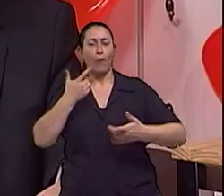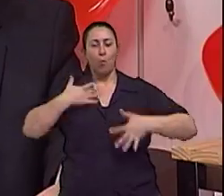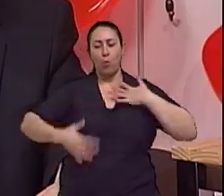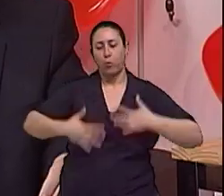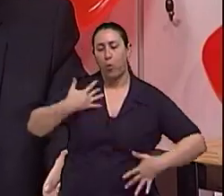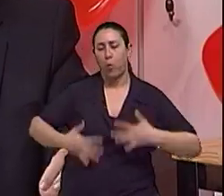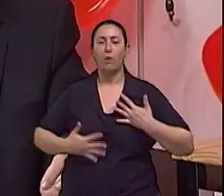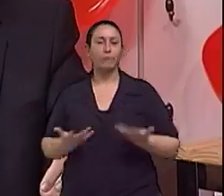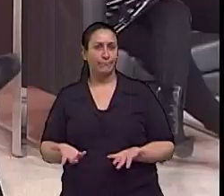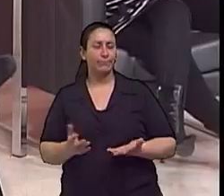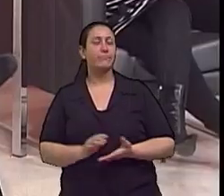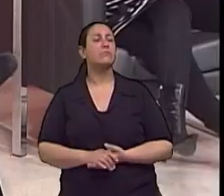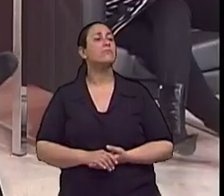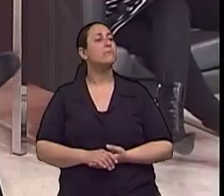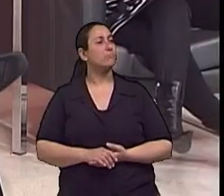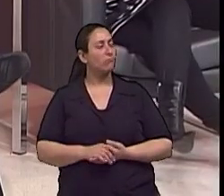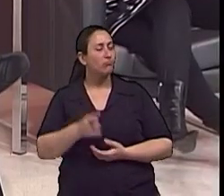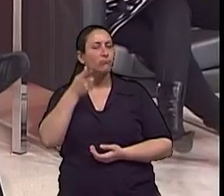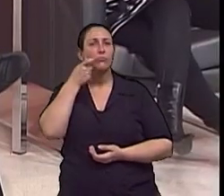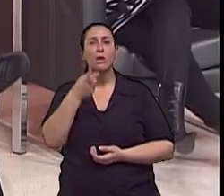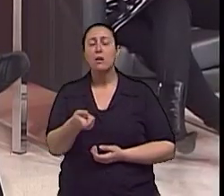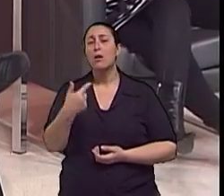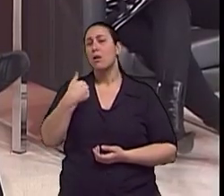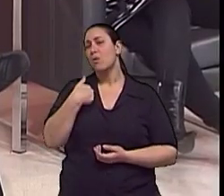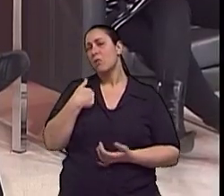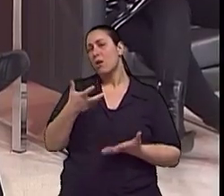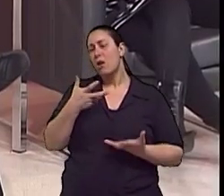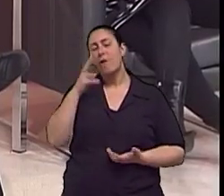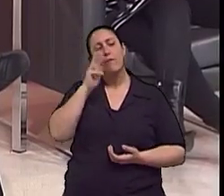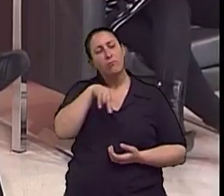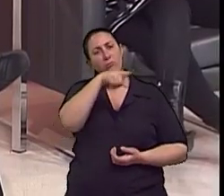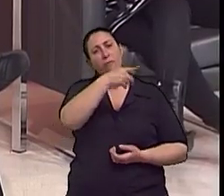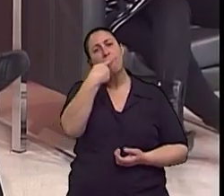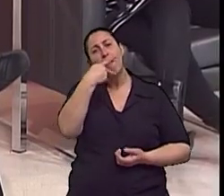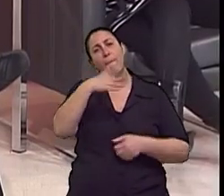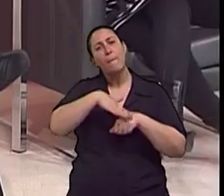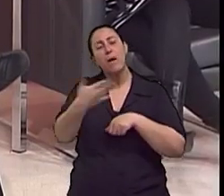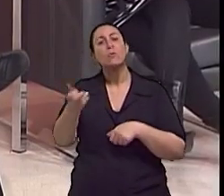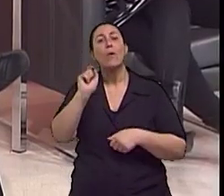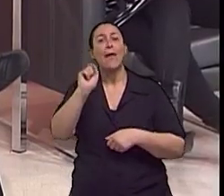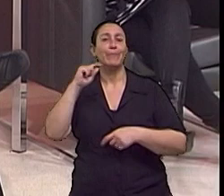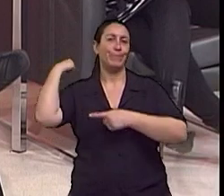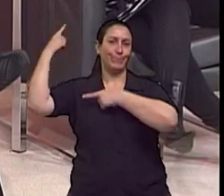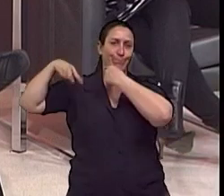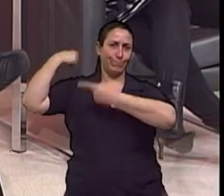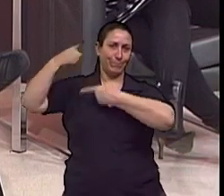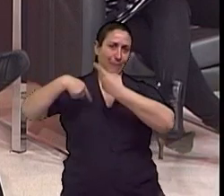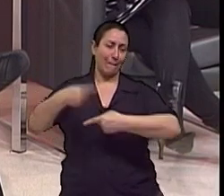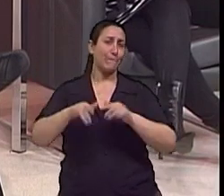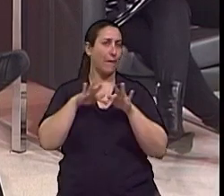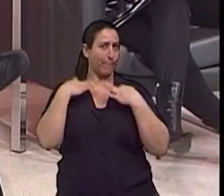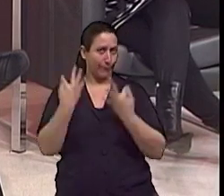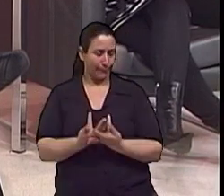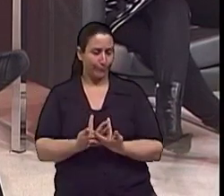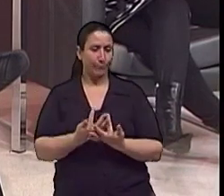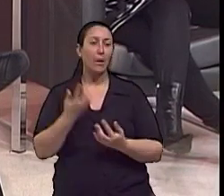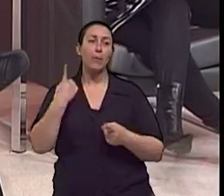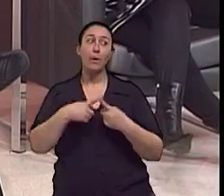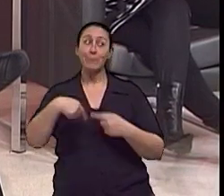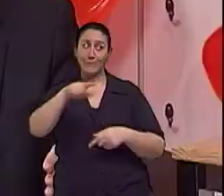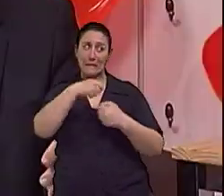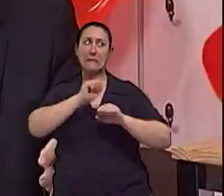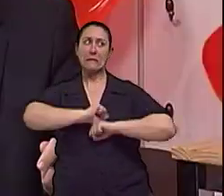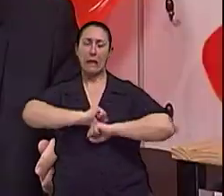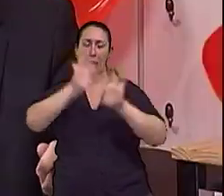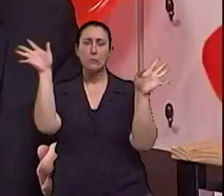todo mundo. Eu queria que a gente falasse ainda um pouquinho mais, doutor, sobre a questão da hereditariedade. Que a gente esclareça,